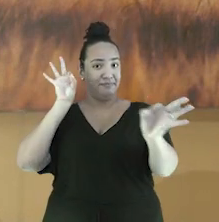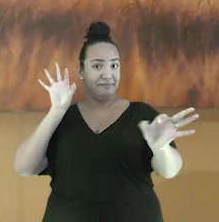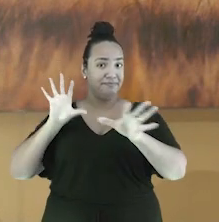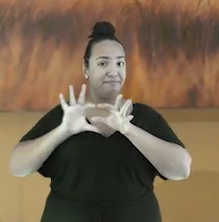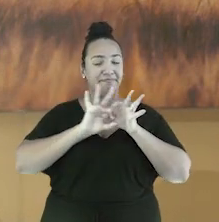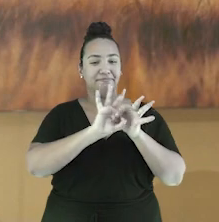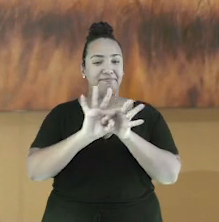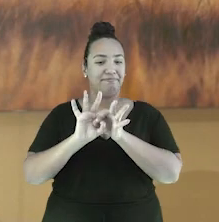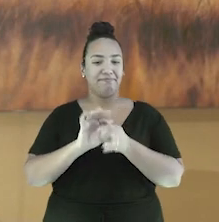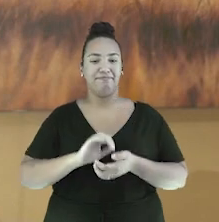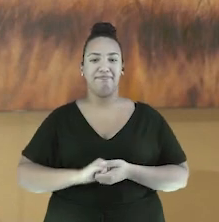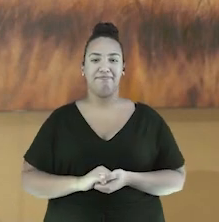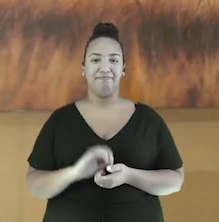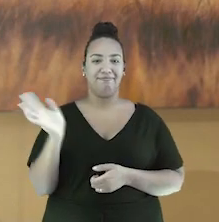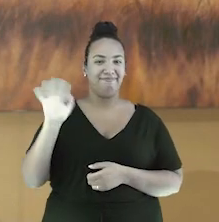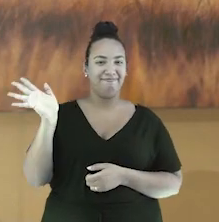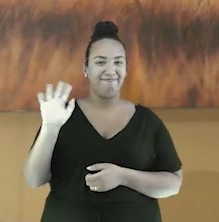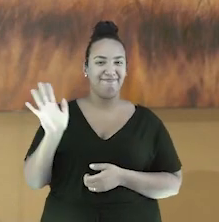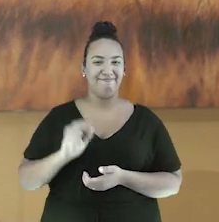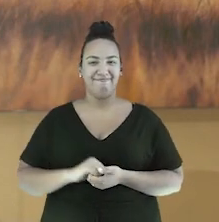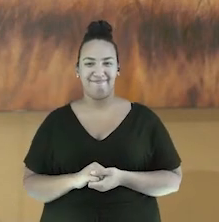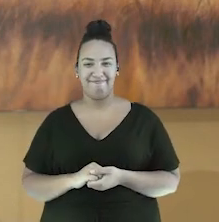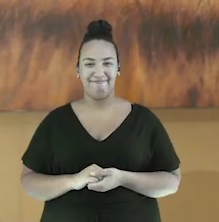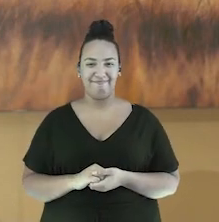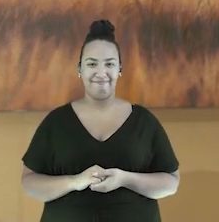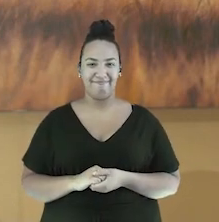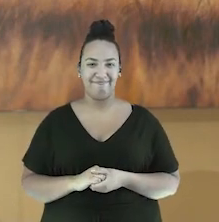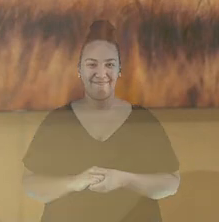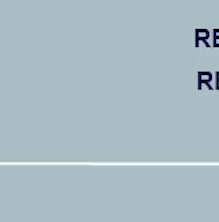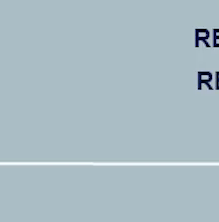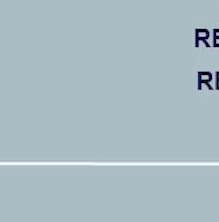Mesmo distantes, estamos juntos. Tchau, gente!